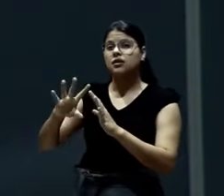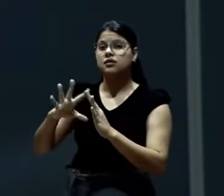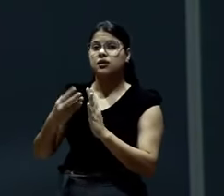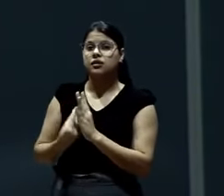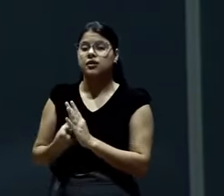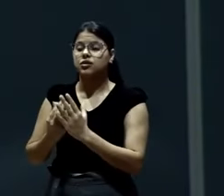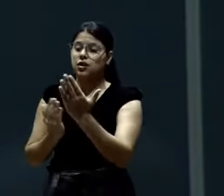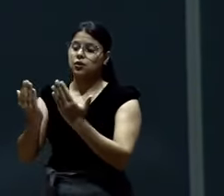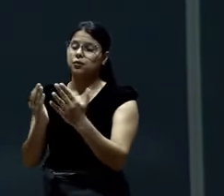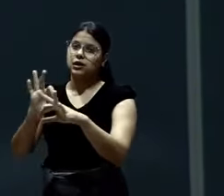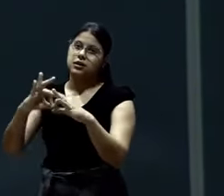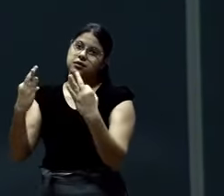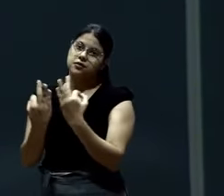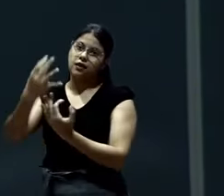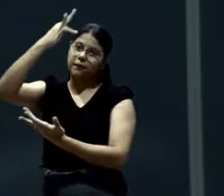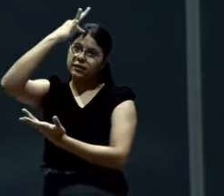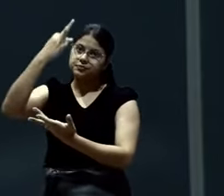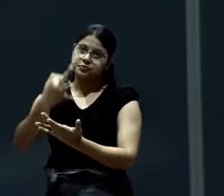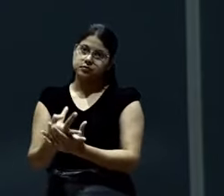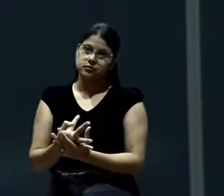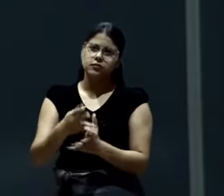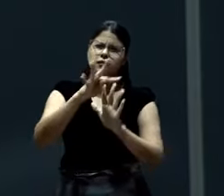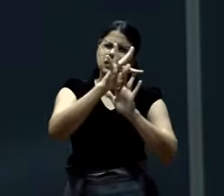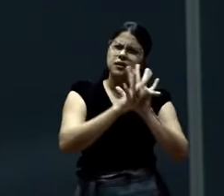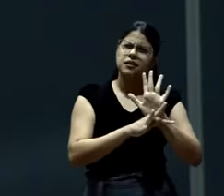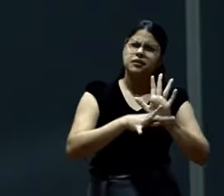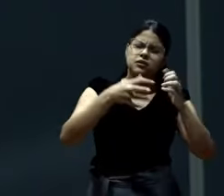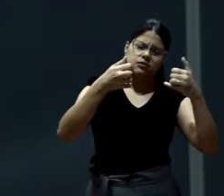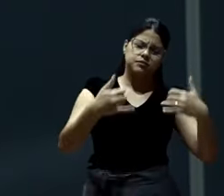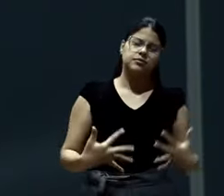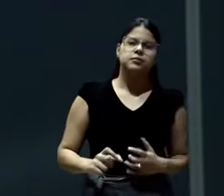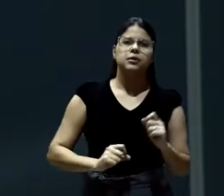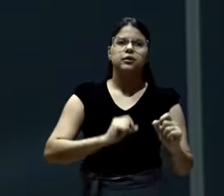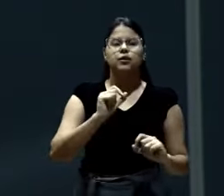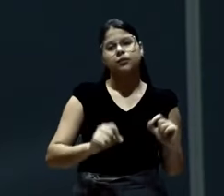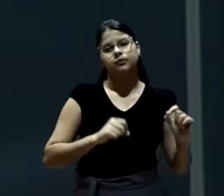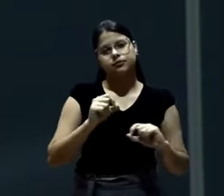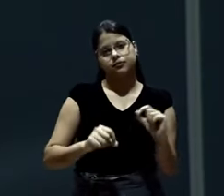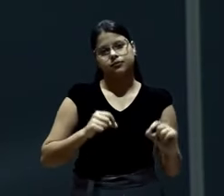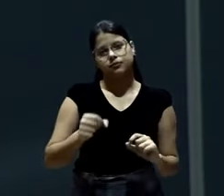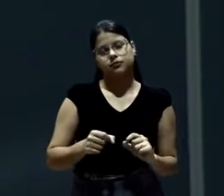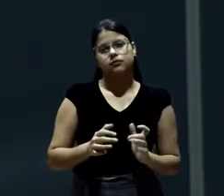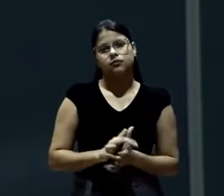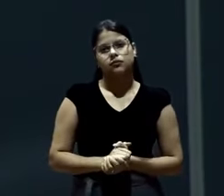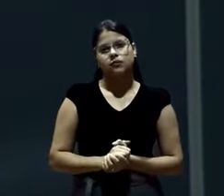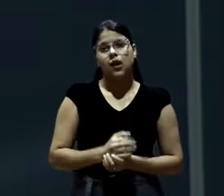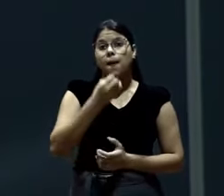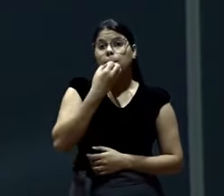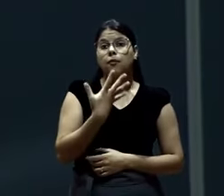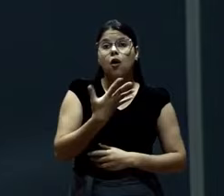texto. Para ver se a gente consegue entender. O texto nos fala sobre fazer o bem.